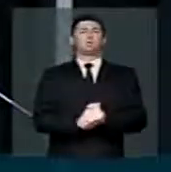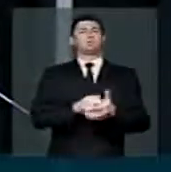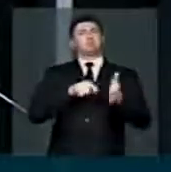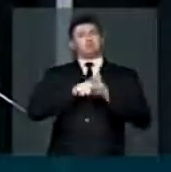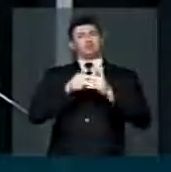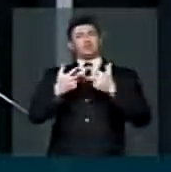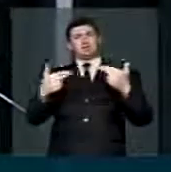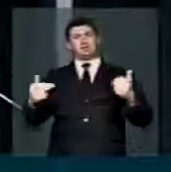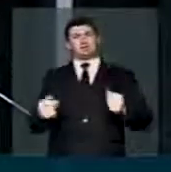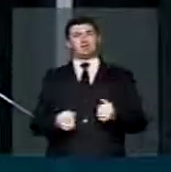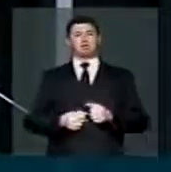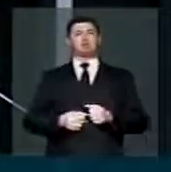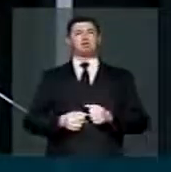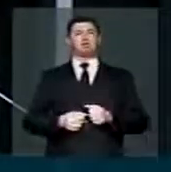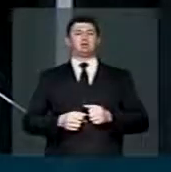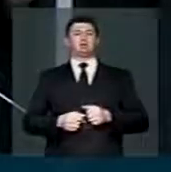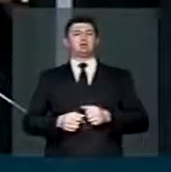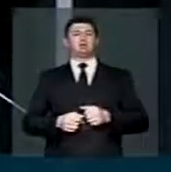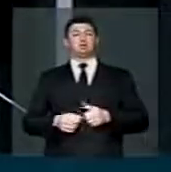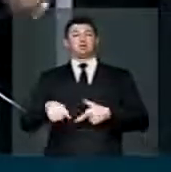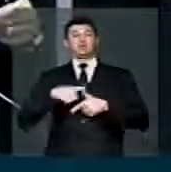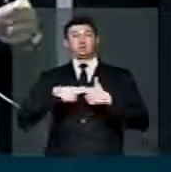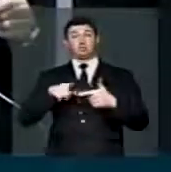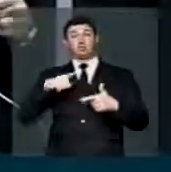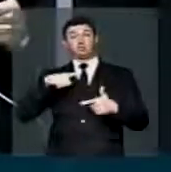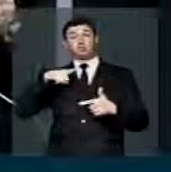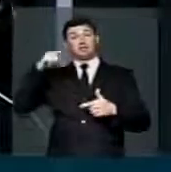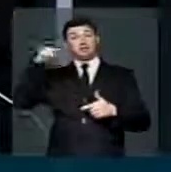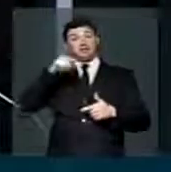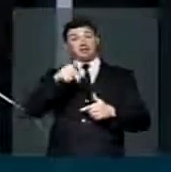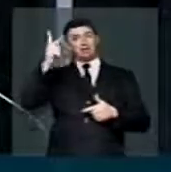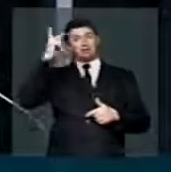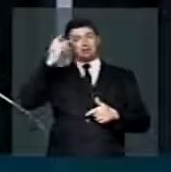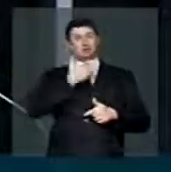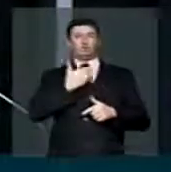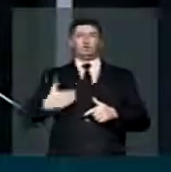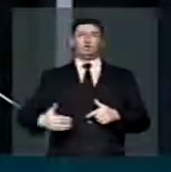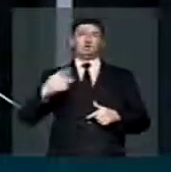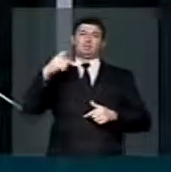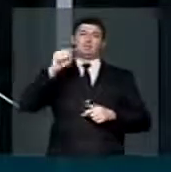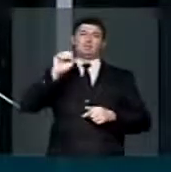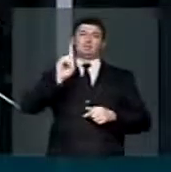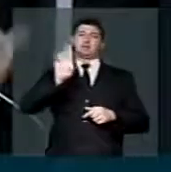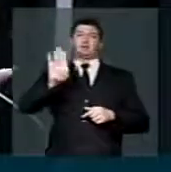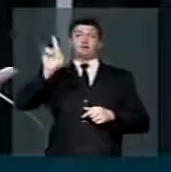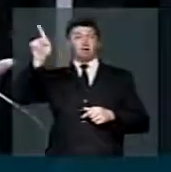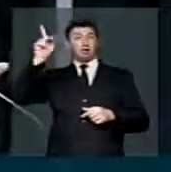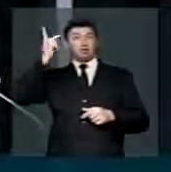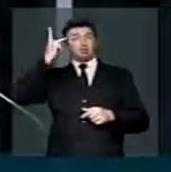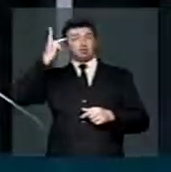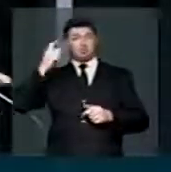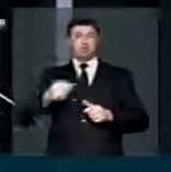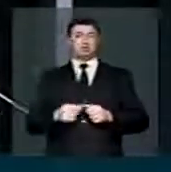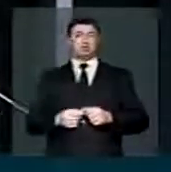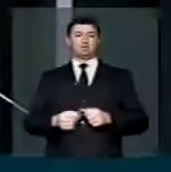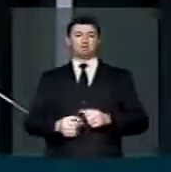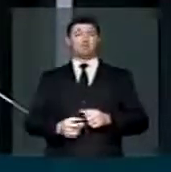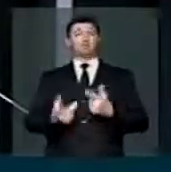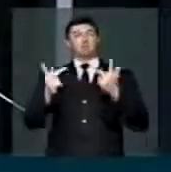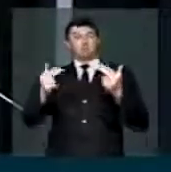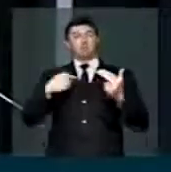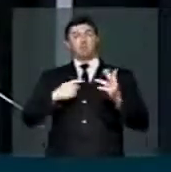apure as possíveis mazelas que existem no governo do PSDB em São Paulo. Como